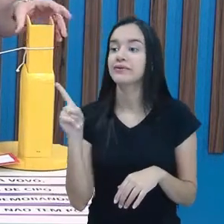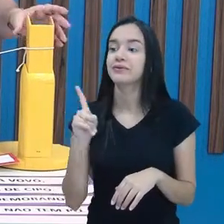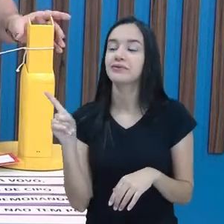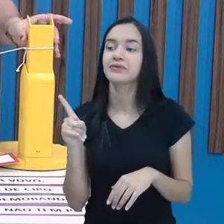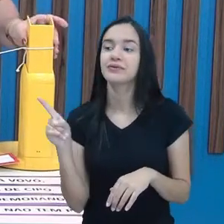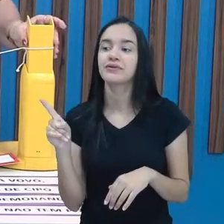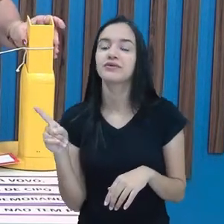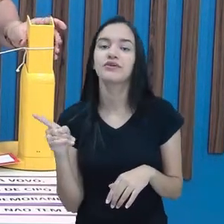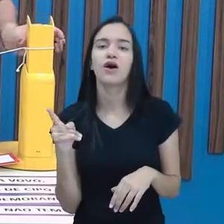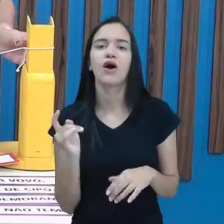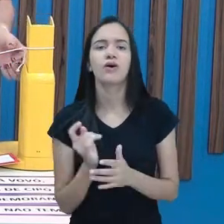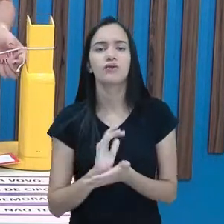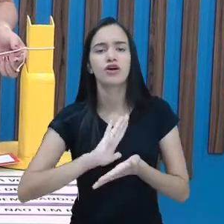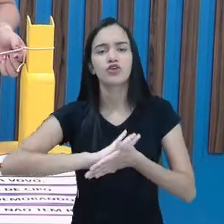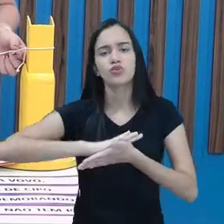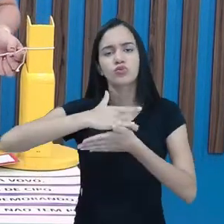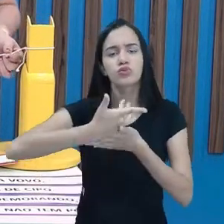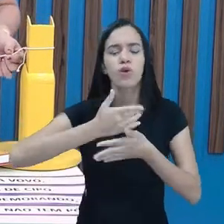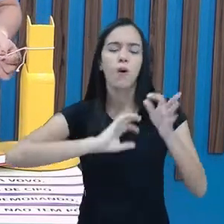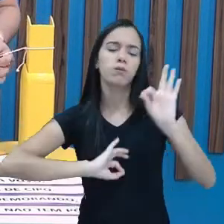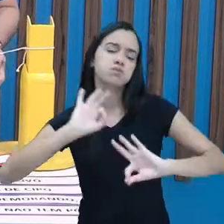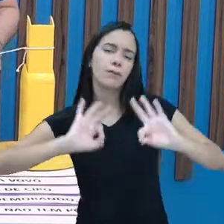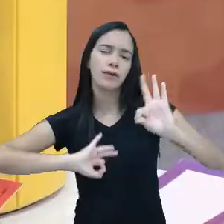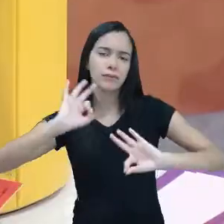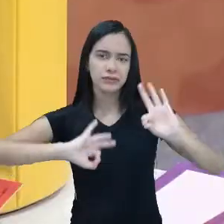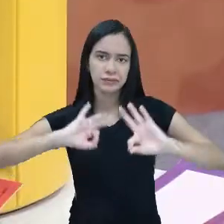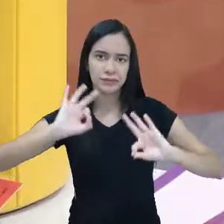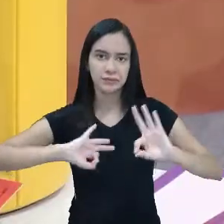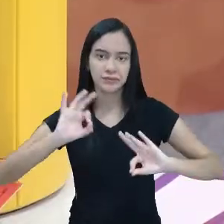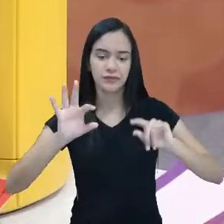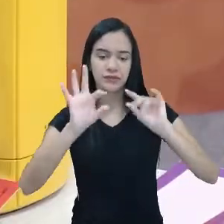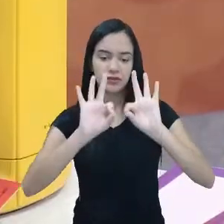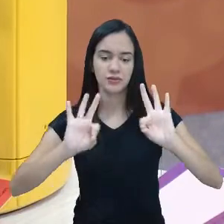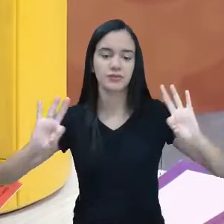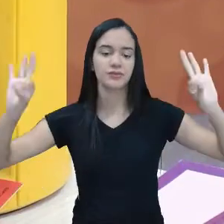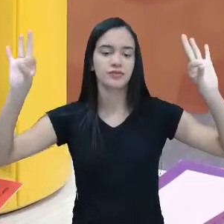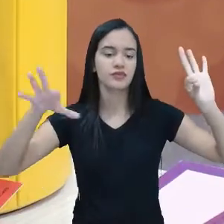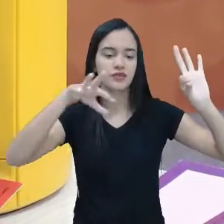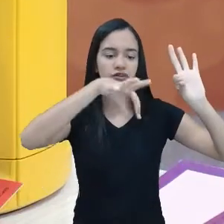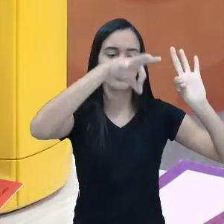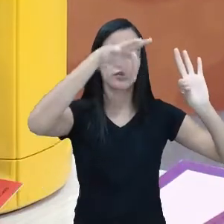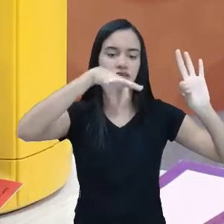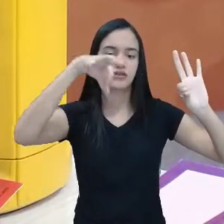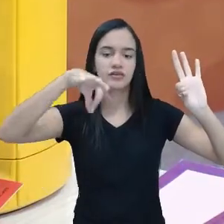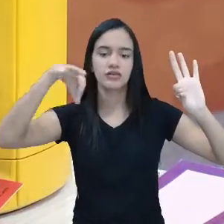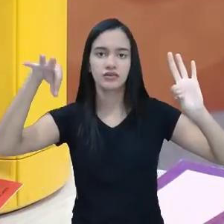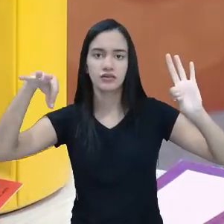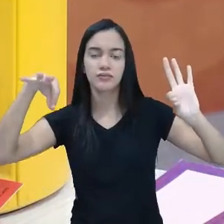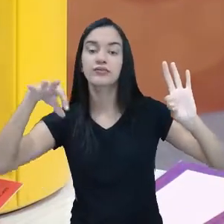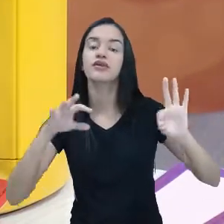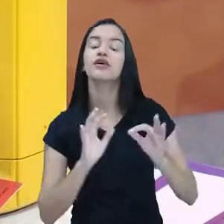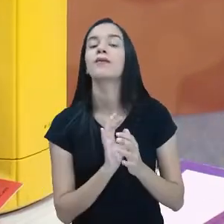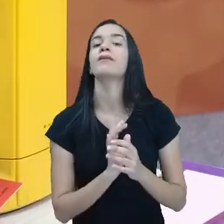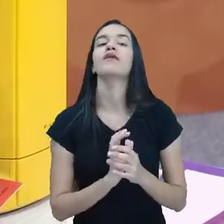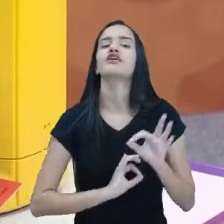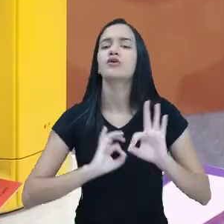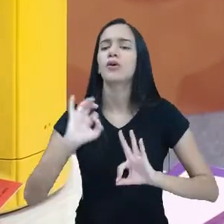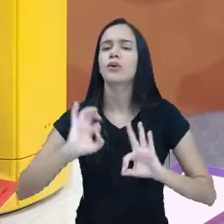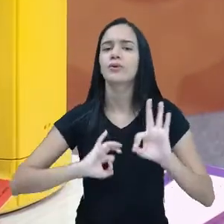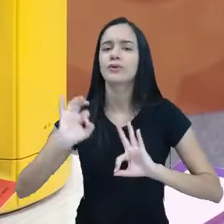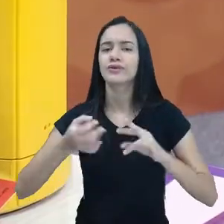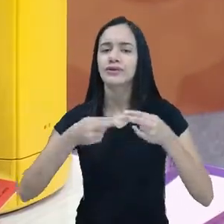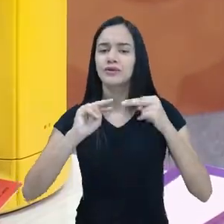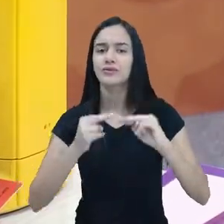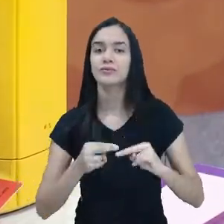aqui do computador, fiz um varalzinho e a gente vai colocar aqui as parlendas. E as parlendas que eu vou